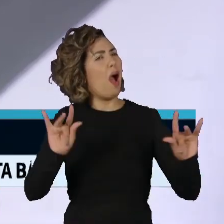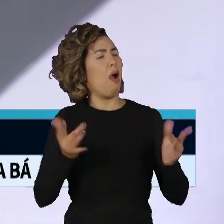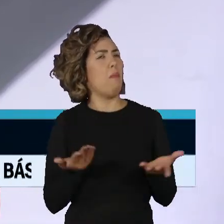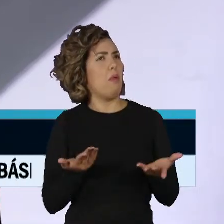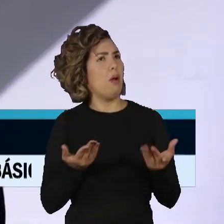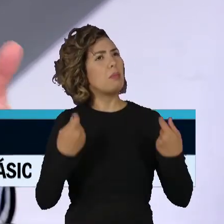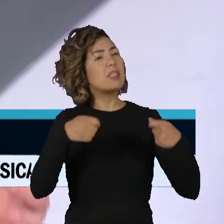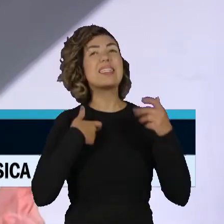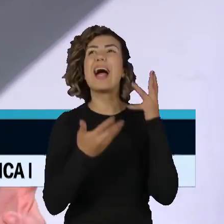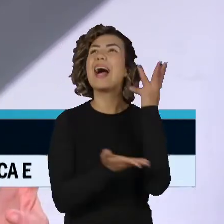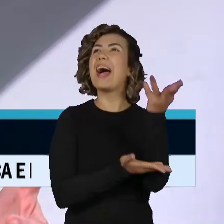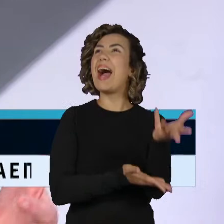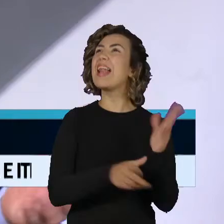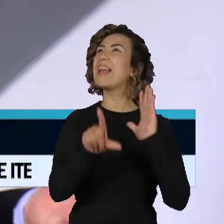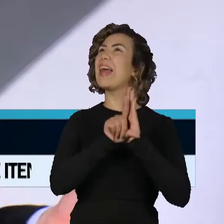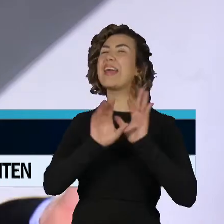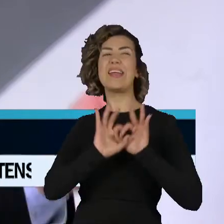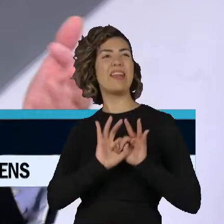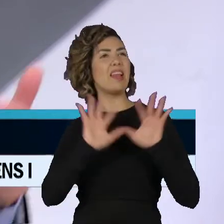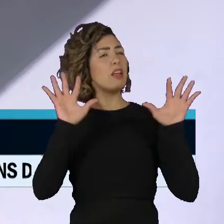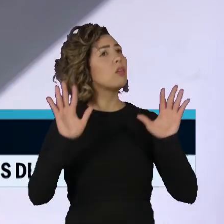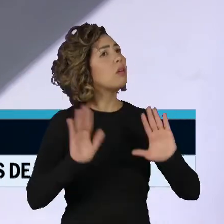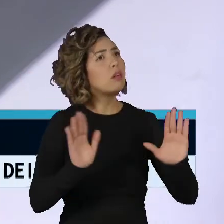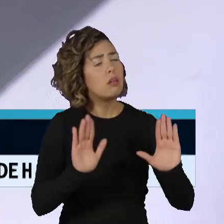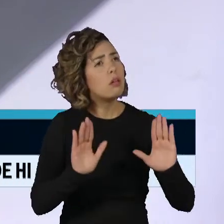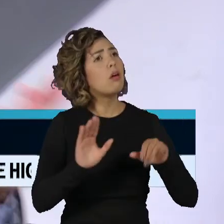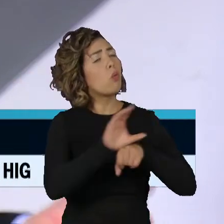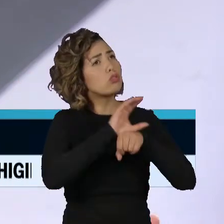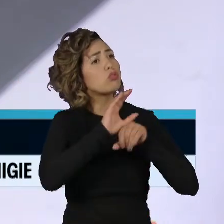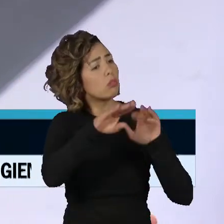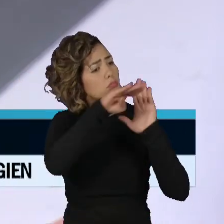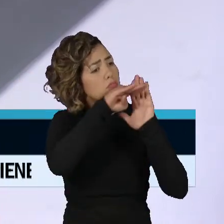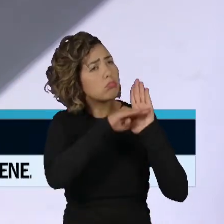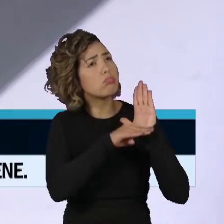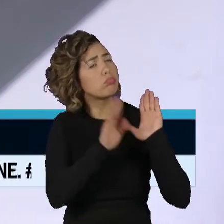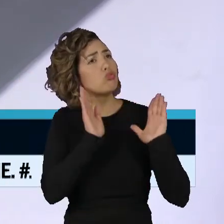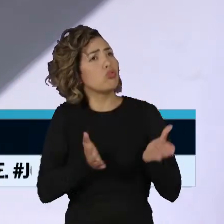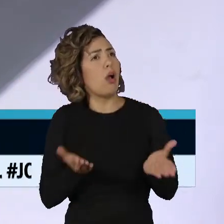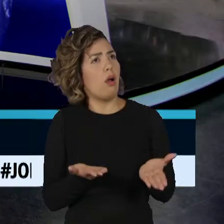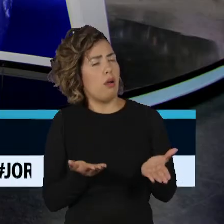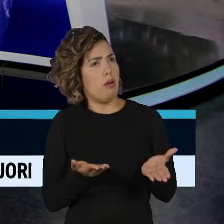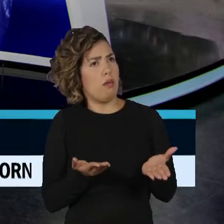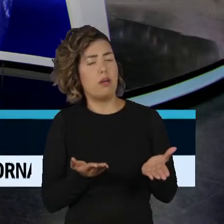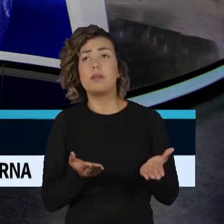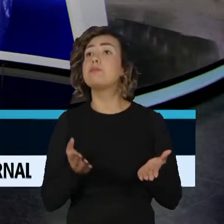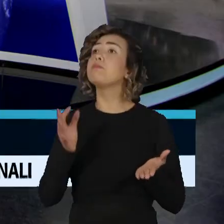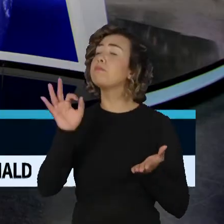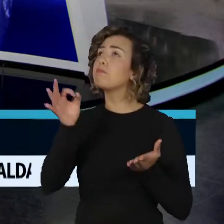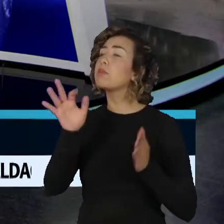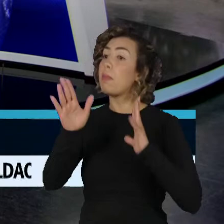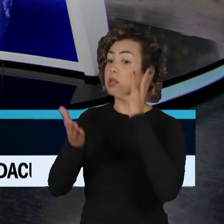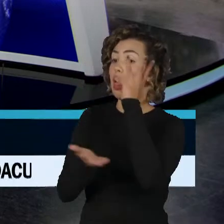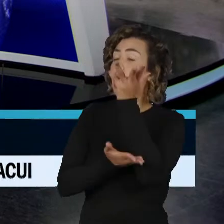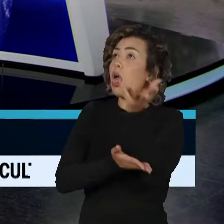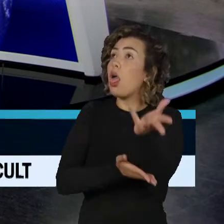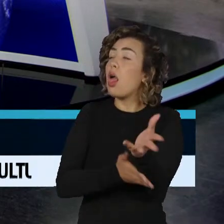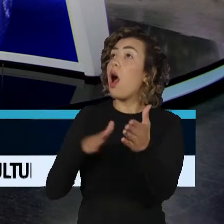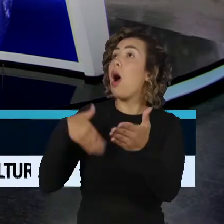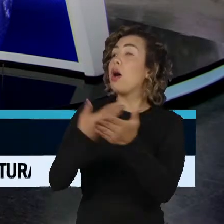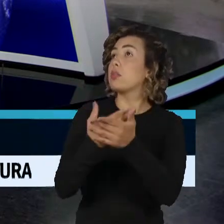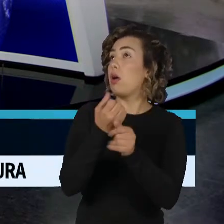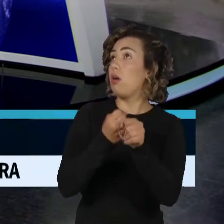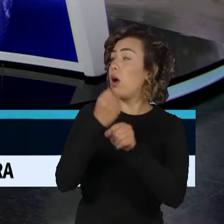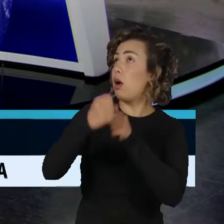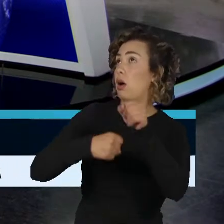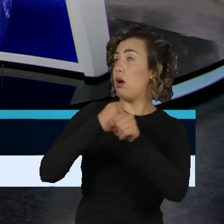Quer dizer, é o que determina a Constituição, o Código Florestal, tudo, né? E pretende zerar o desmatamento até 2030, né? Então,